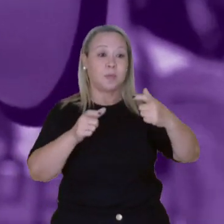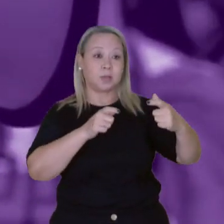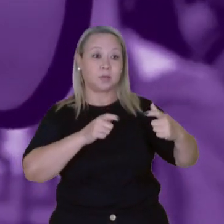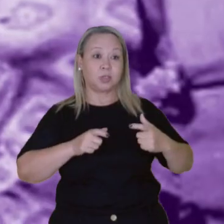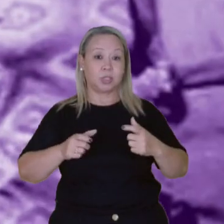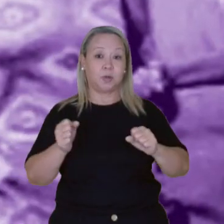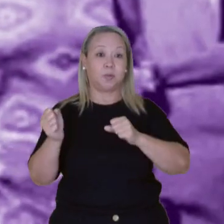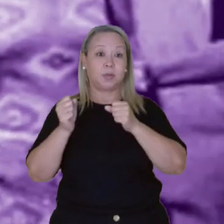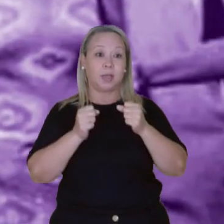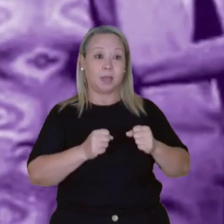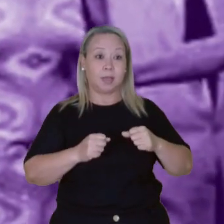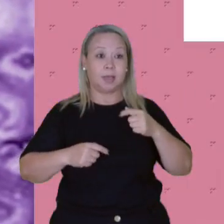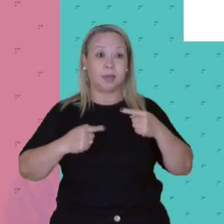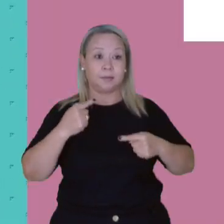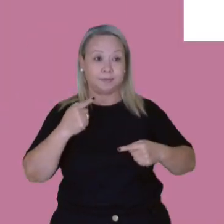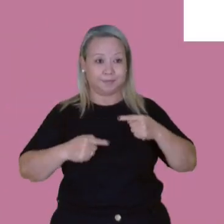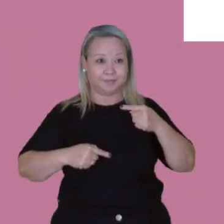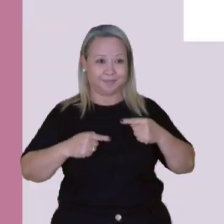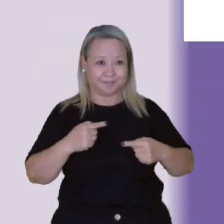espaços de poder